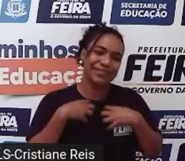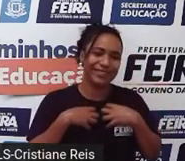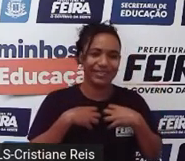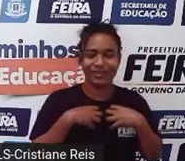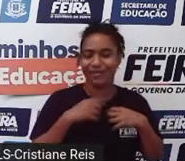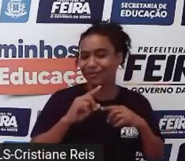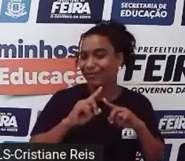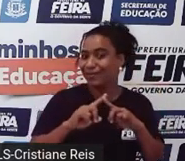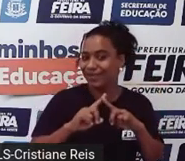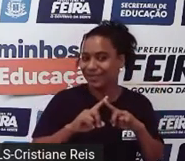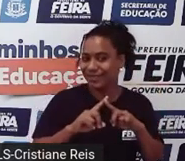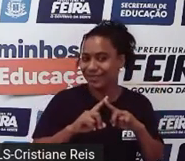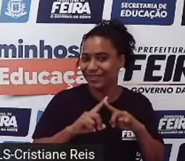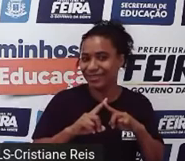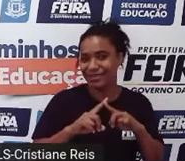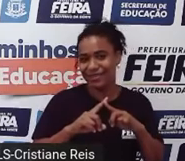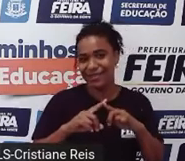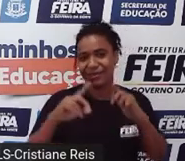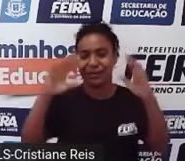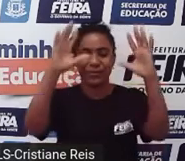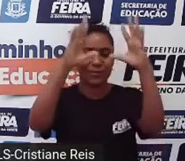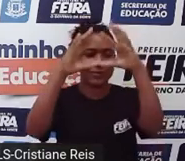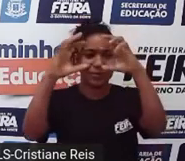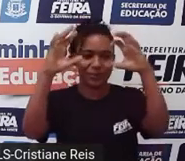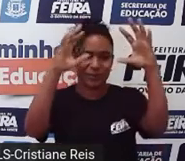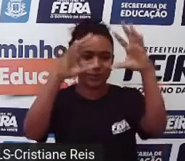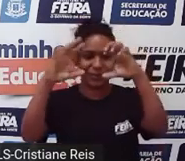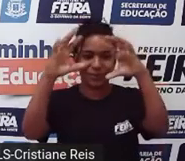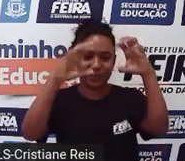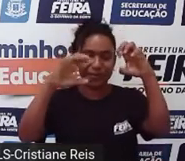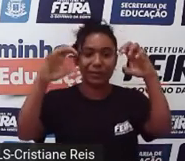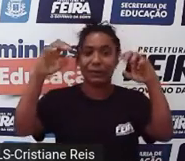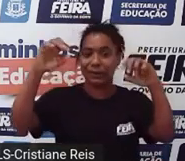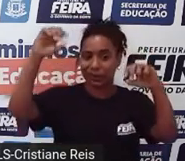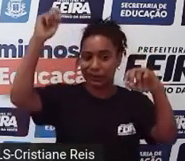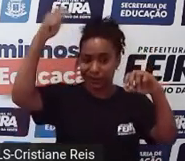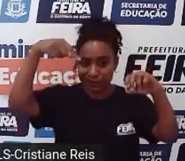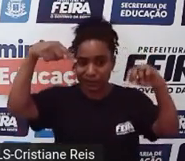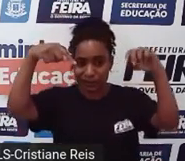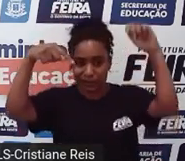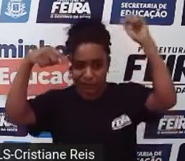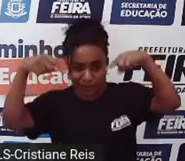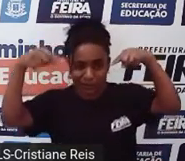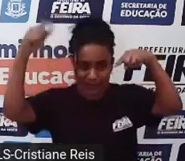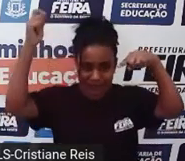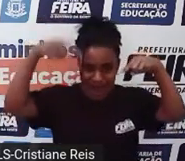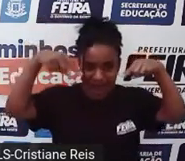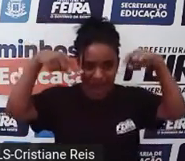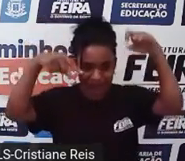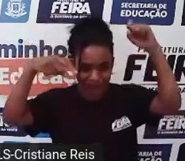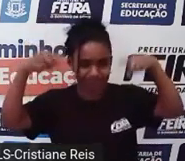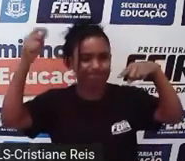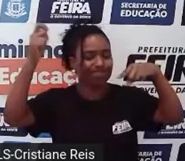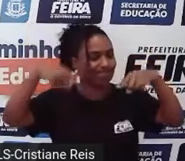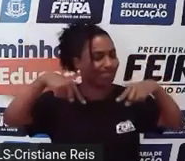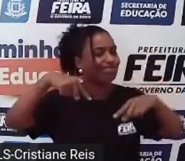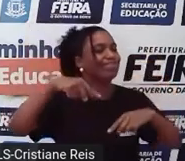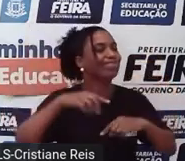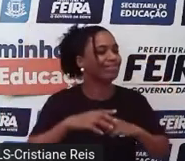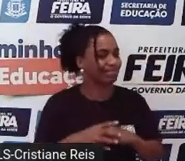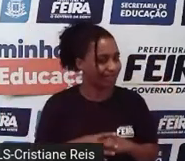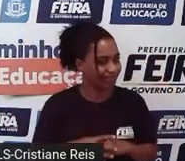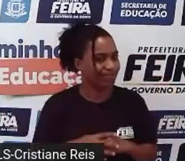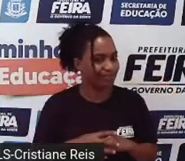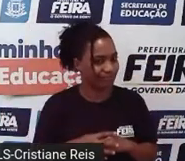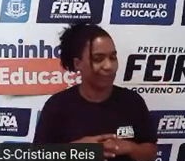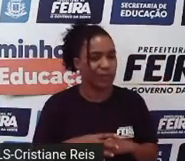Então, está caindo granizo. Que a gente sabe que às vezes tem consequências negativas, não é? Para as pessoas e